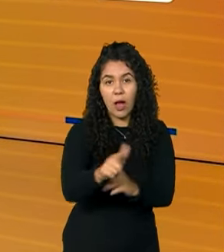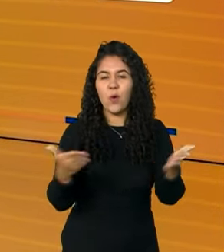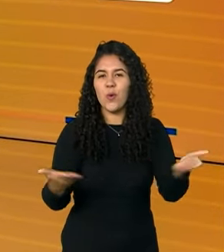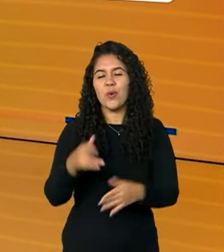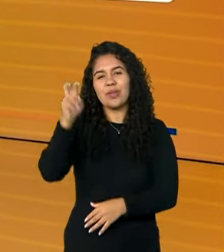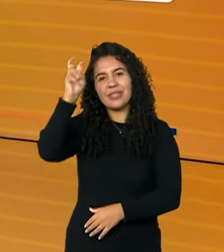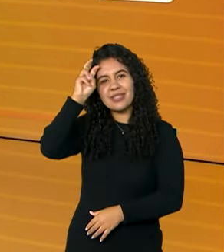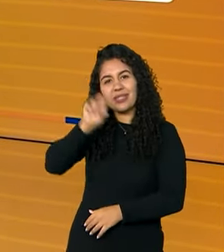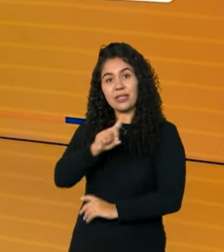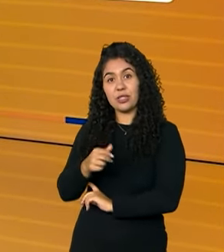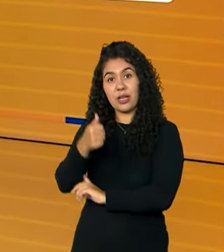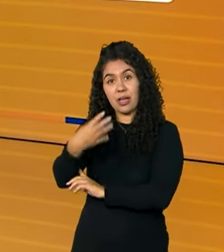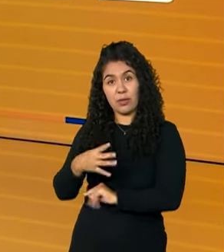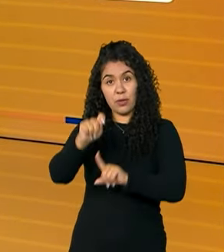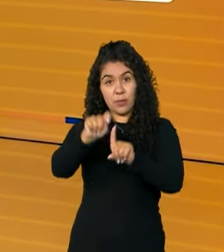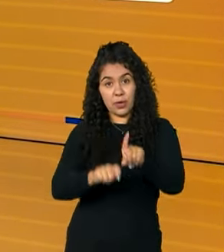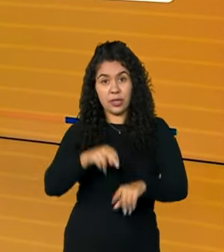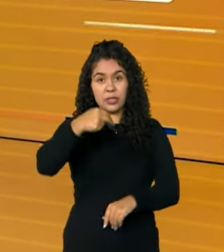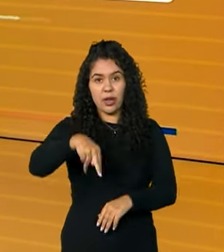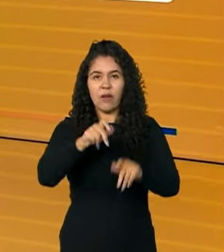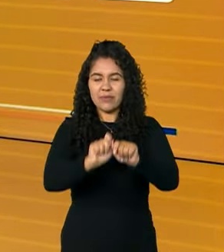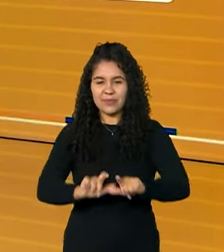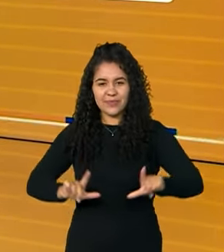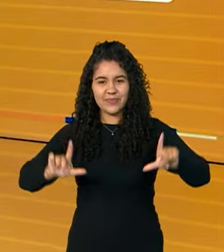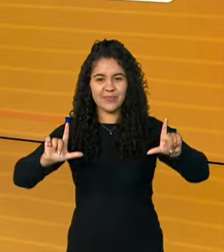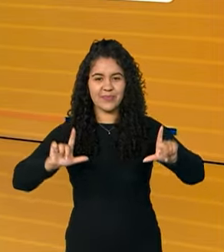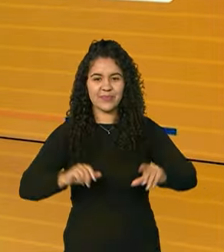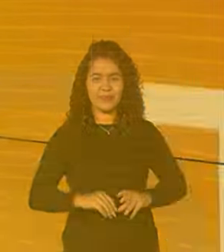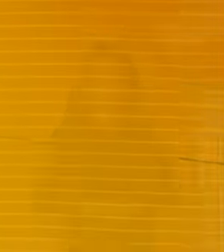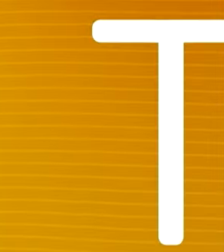14 de novembro, o Brasil em Dia começa agora.